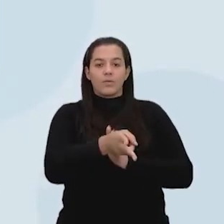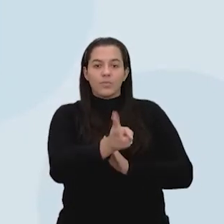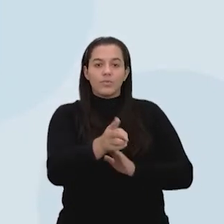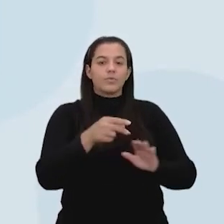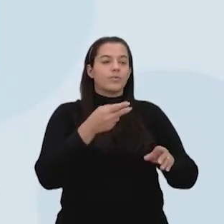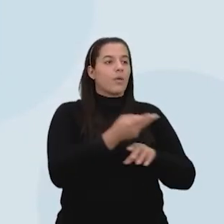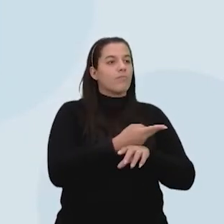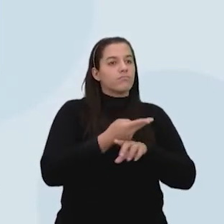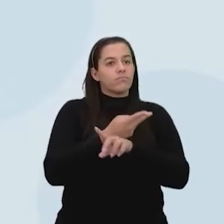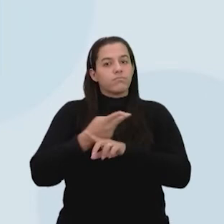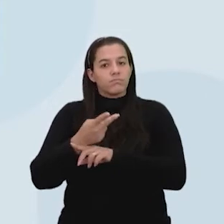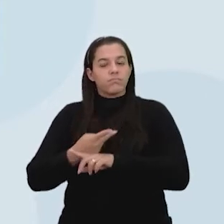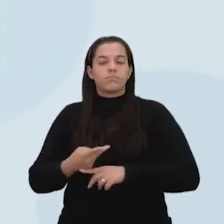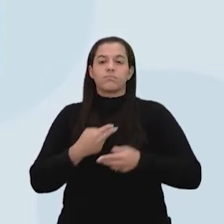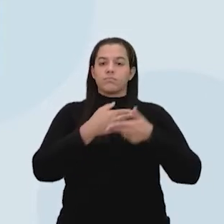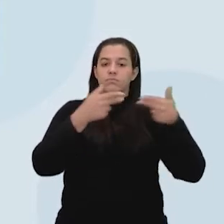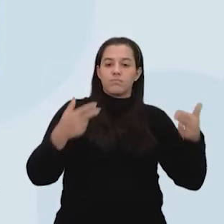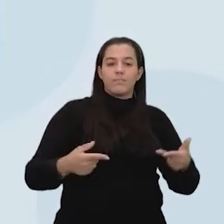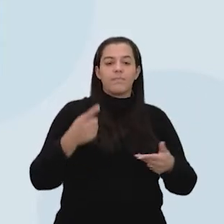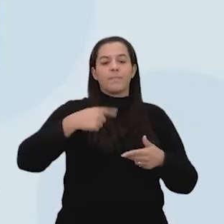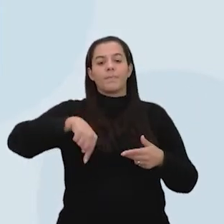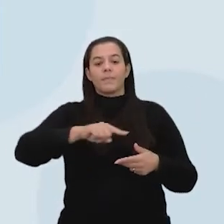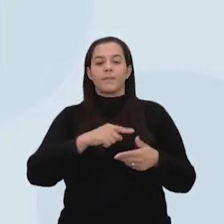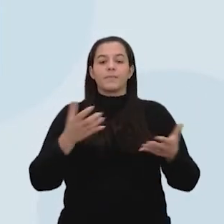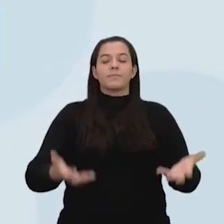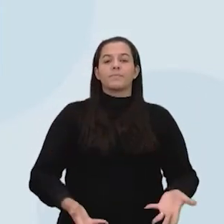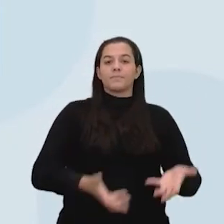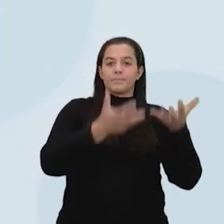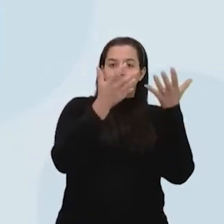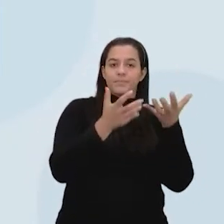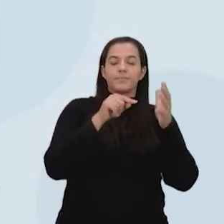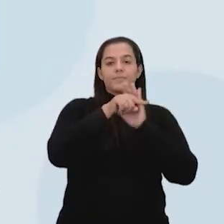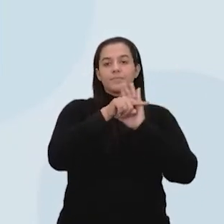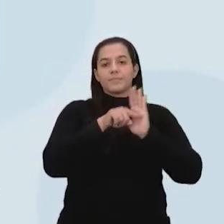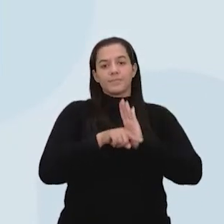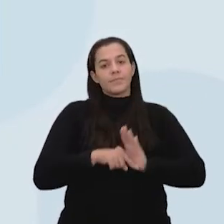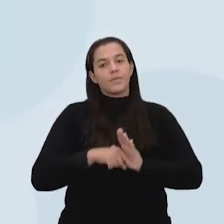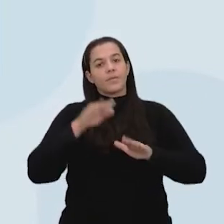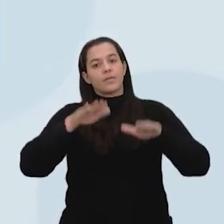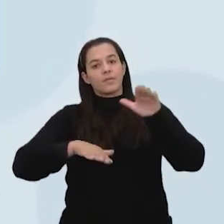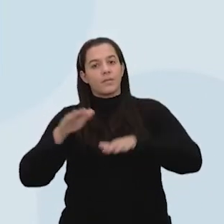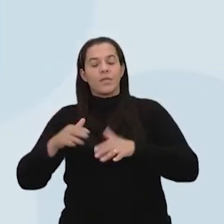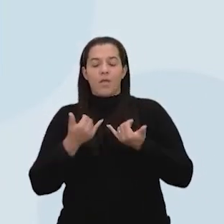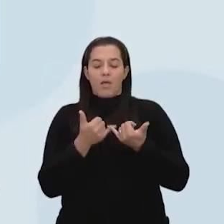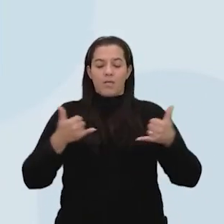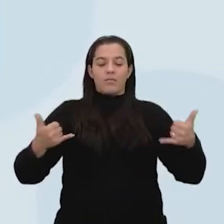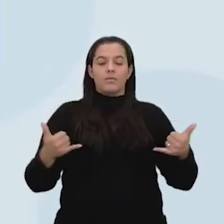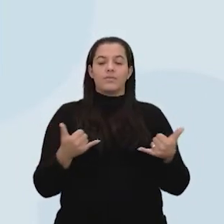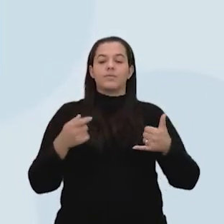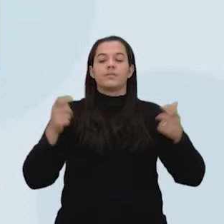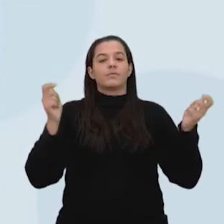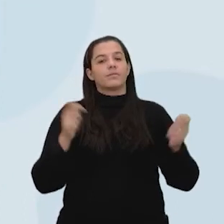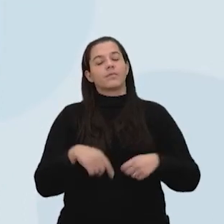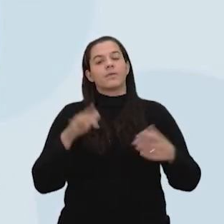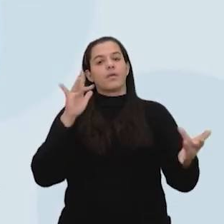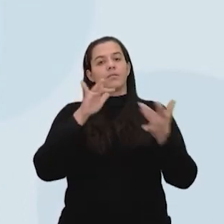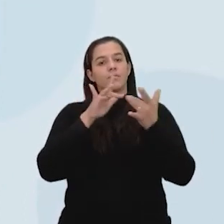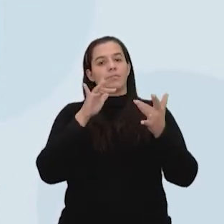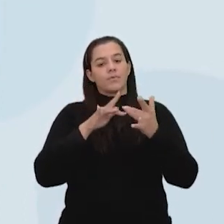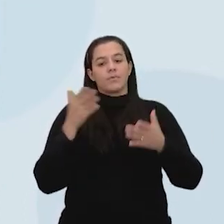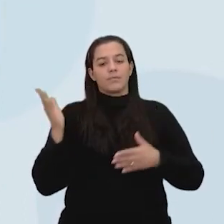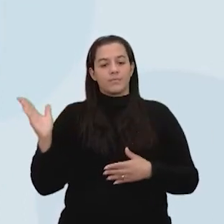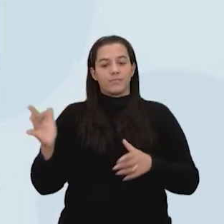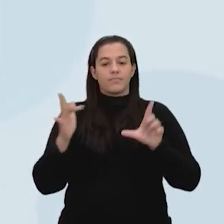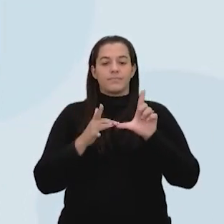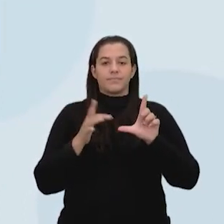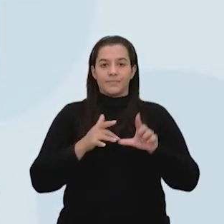curadoria de vocês, as pesquisas, sobre essas potencialidades de alternativas energéticas aí, que foram abordadas aqui no link. Então,